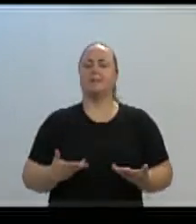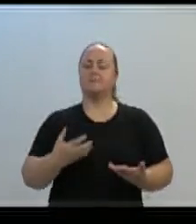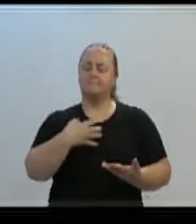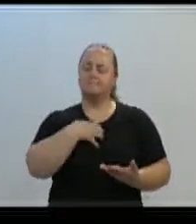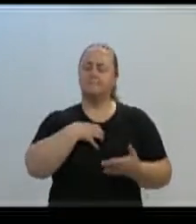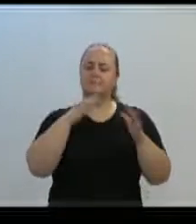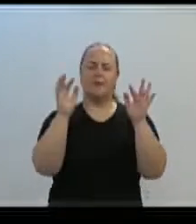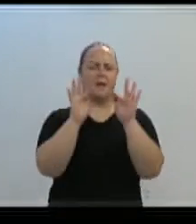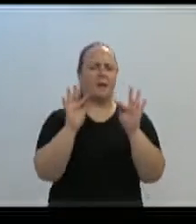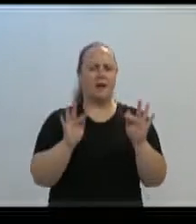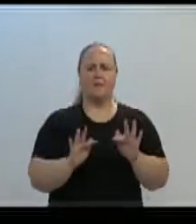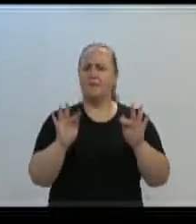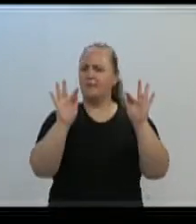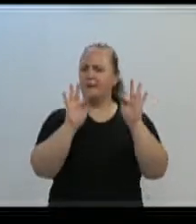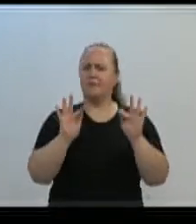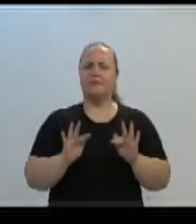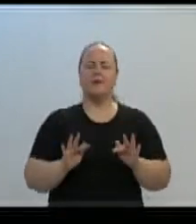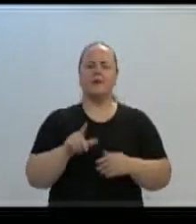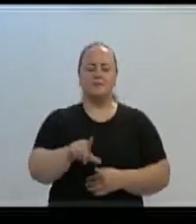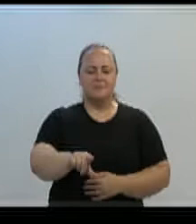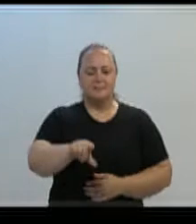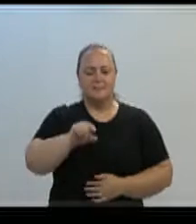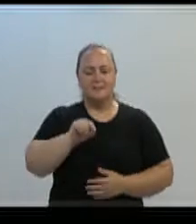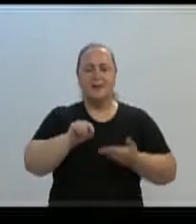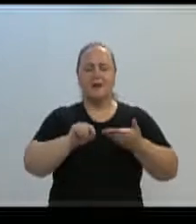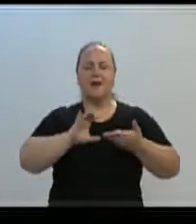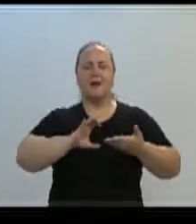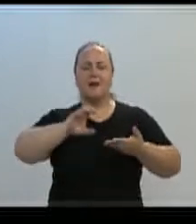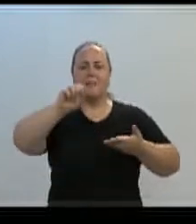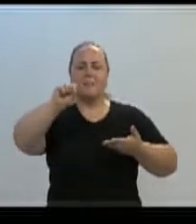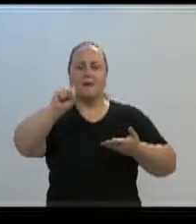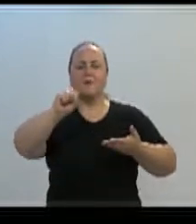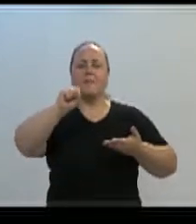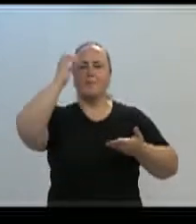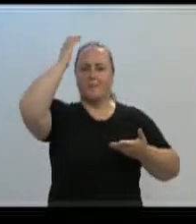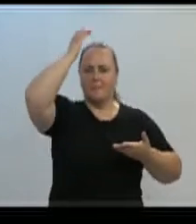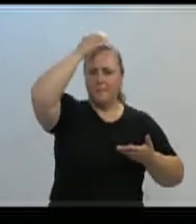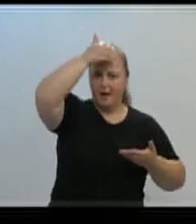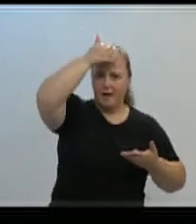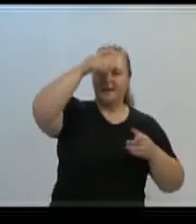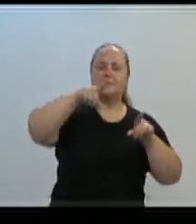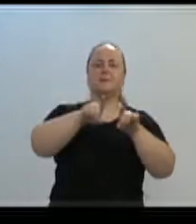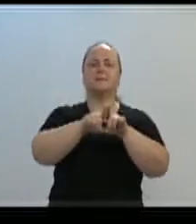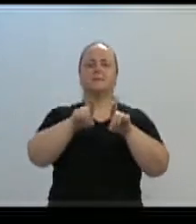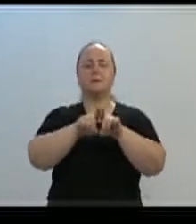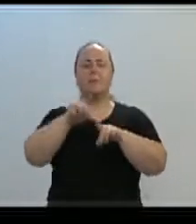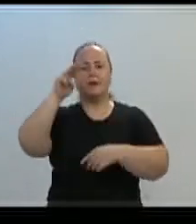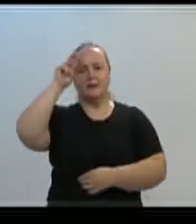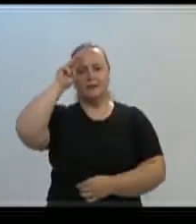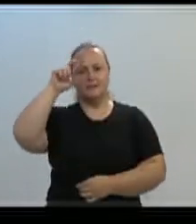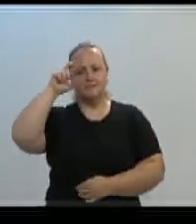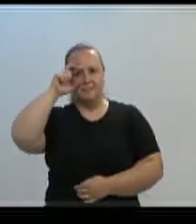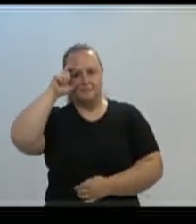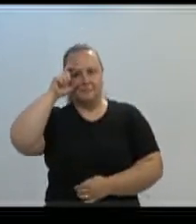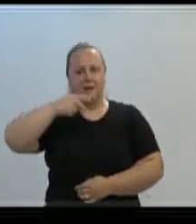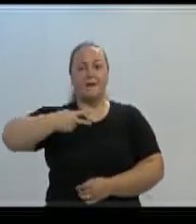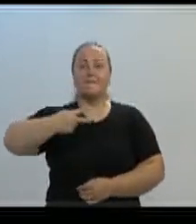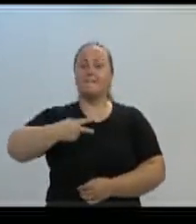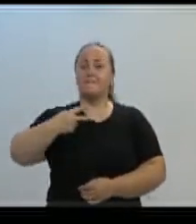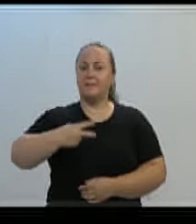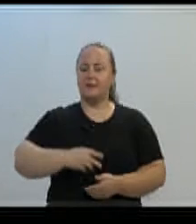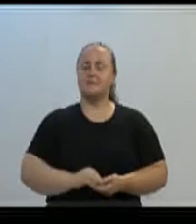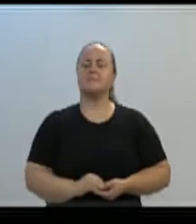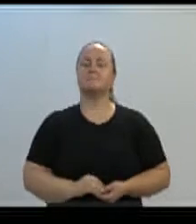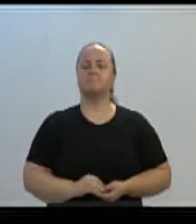pela eleição do Mário, mas também muito felizes pela eleição da Maria Regina como vice-prefeita, a